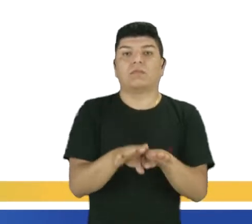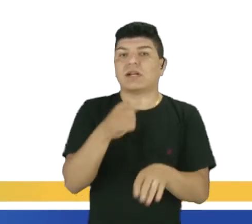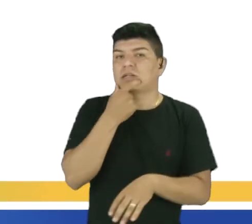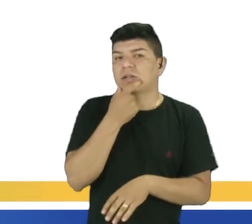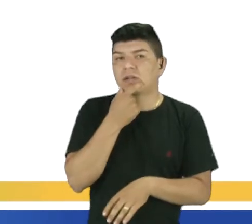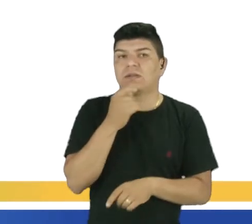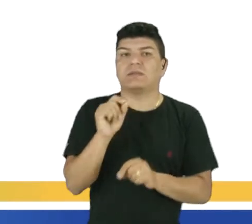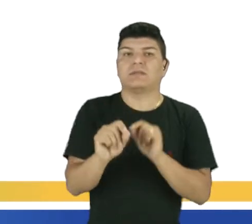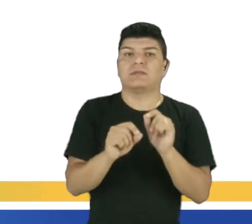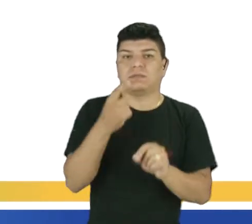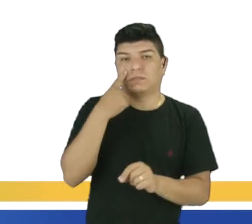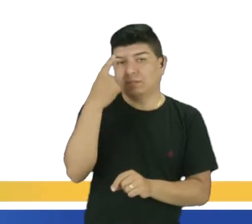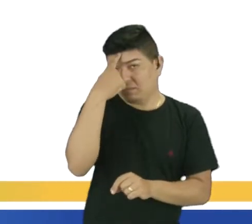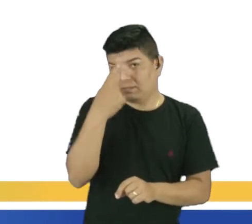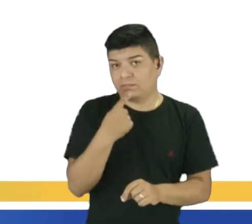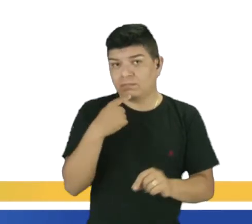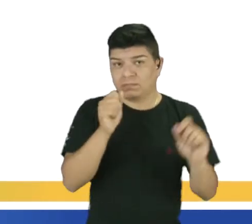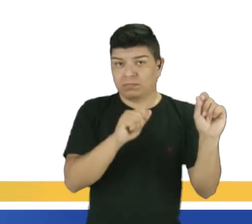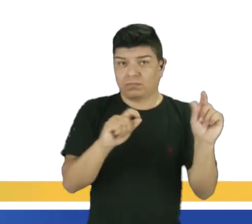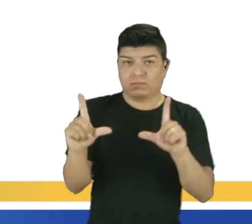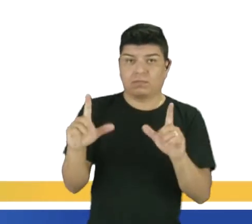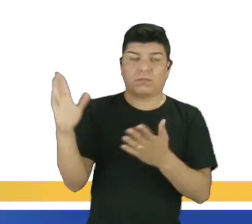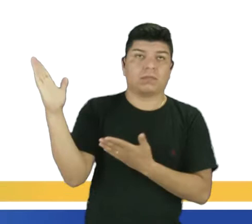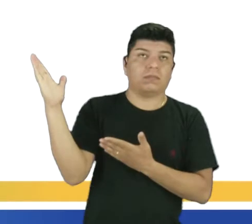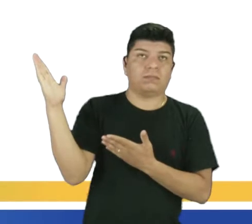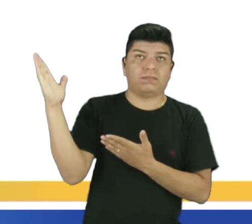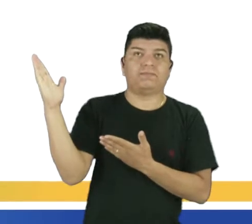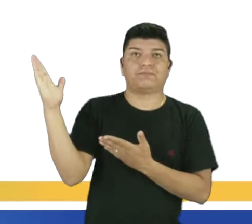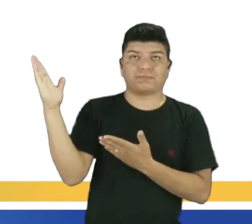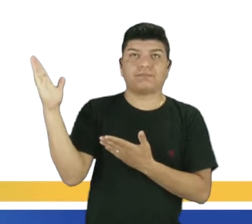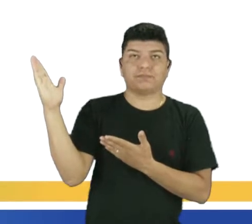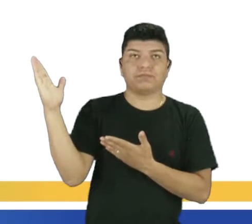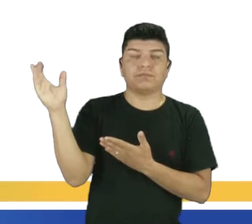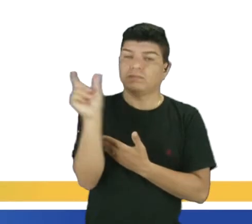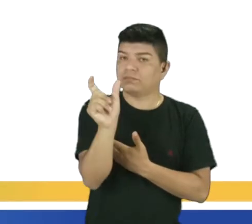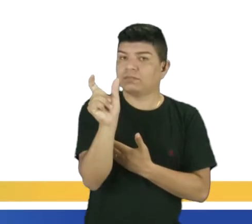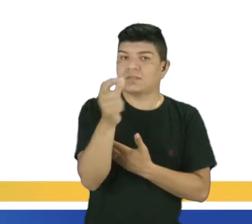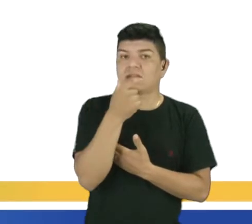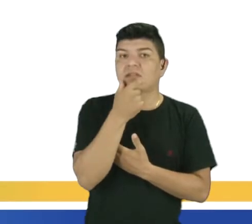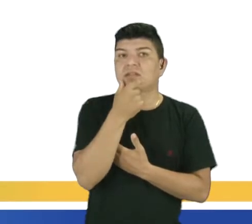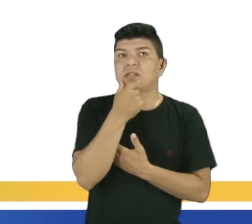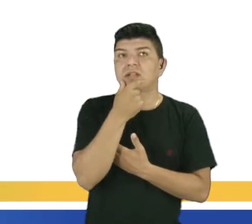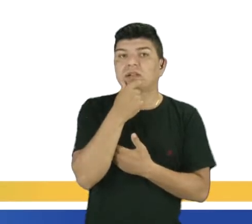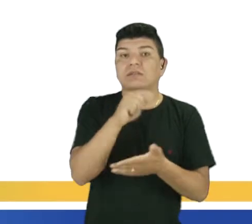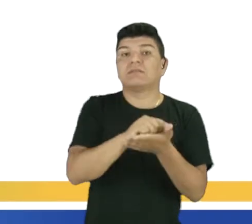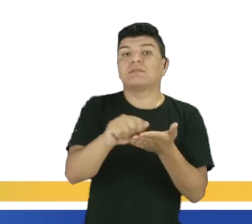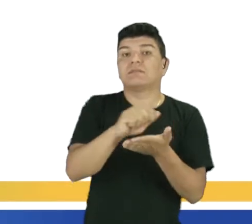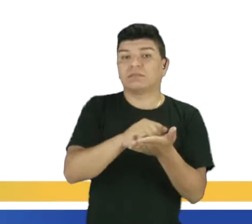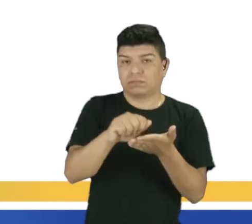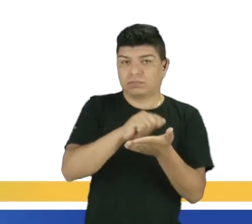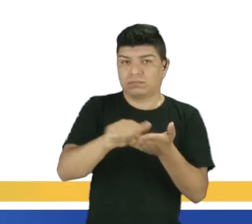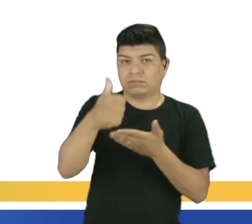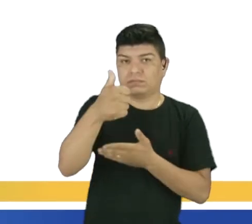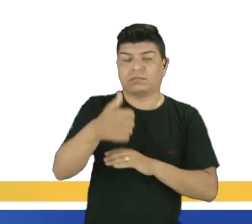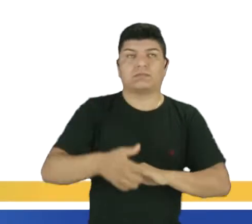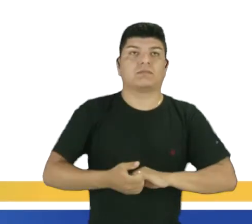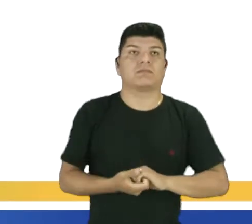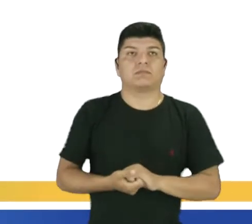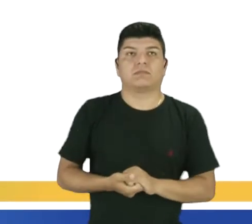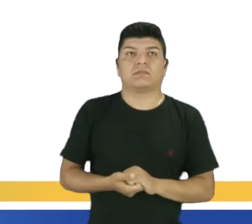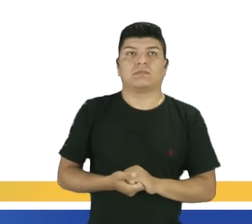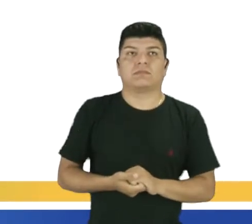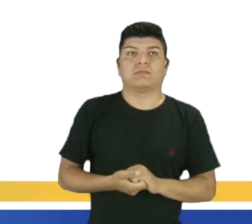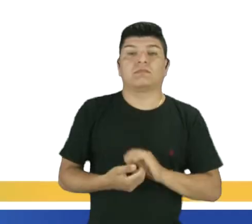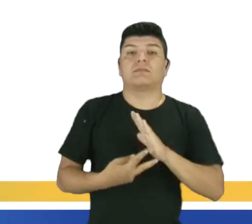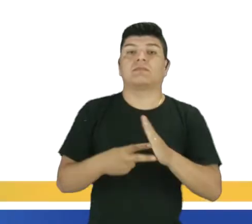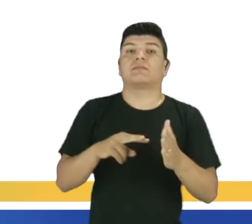inglês, você pode ver na sua tela, correlative conjunctions. Né, aí, como é que se escreve em inglês. O